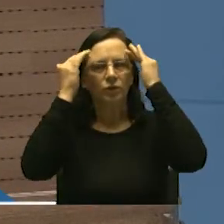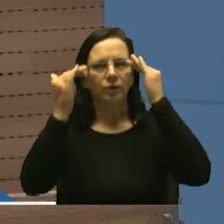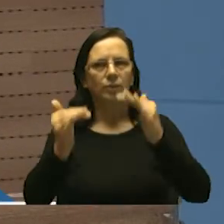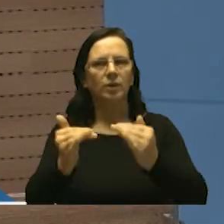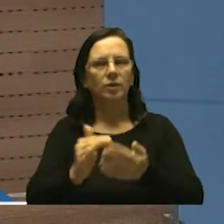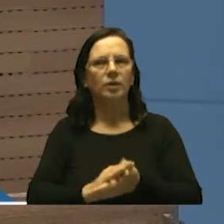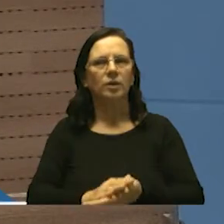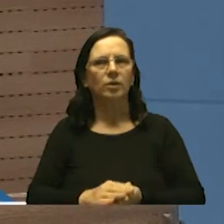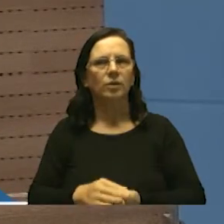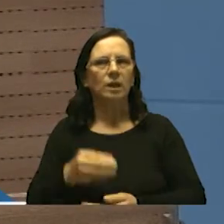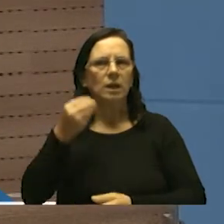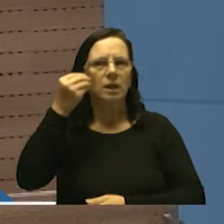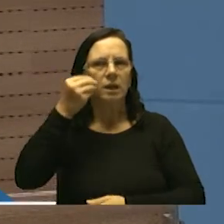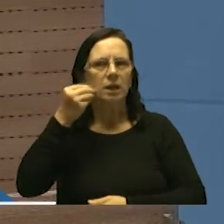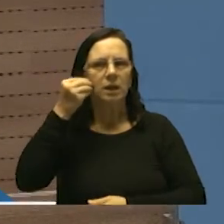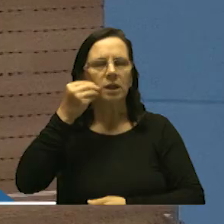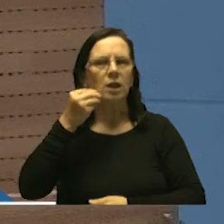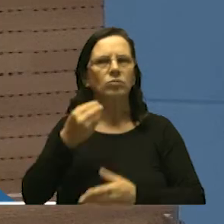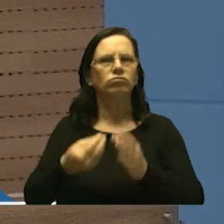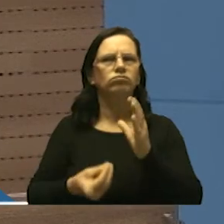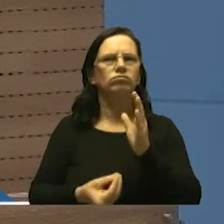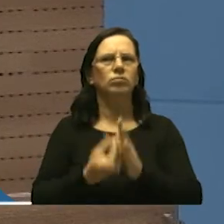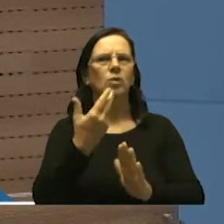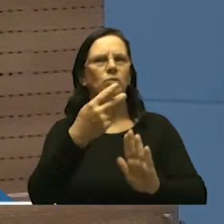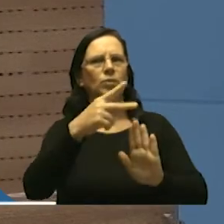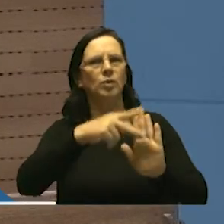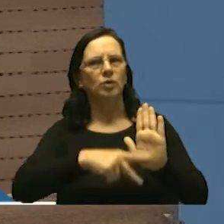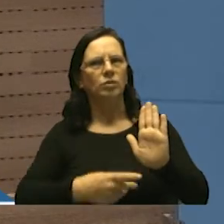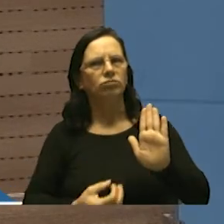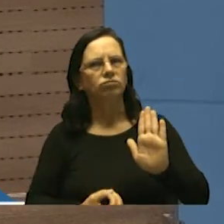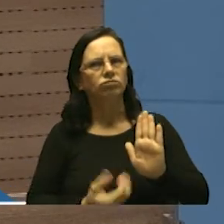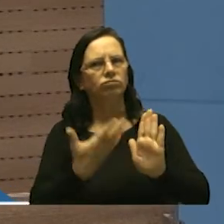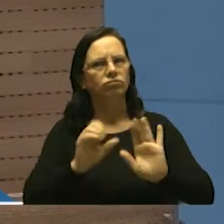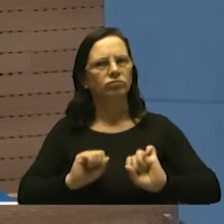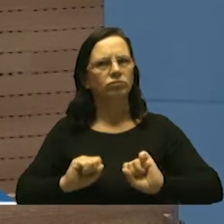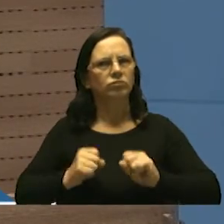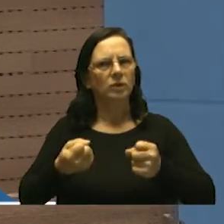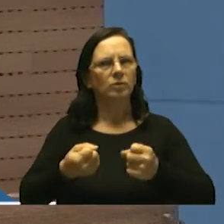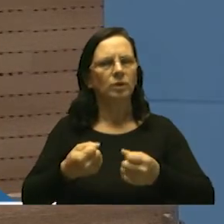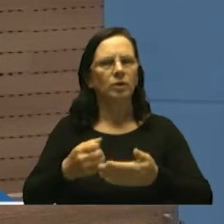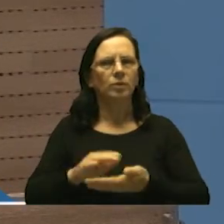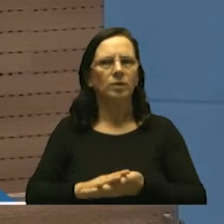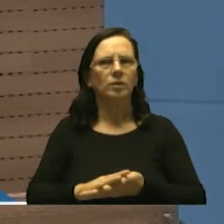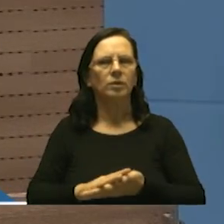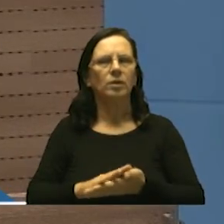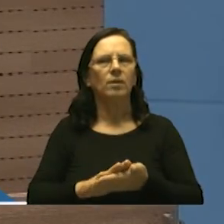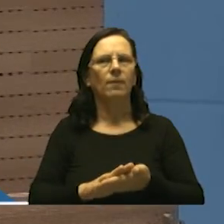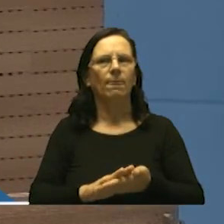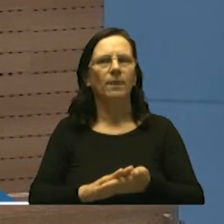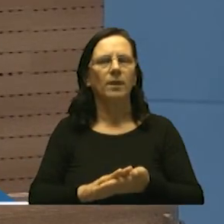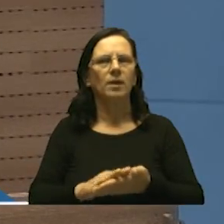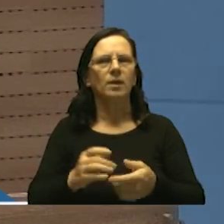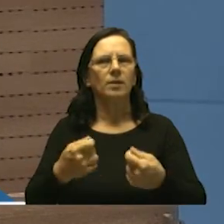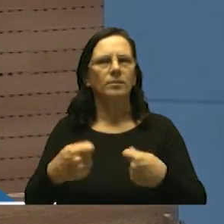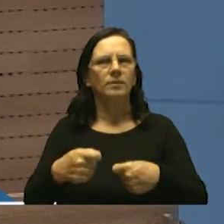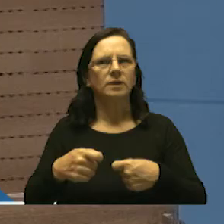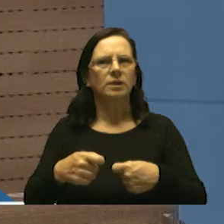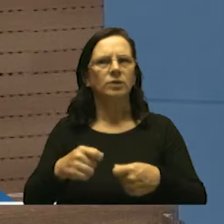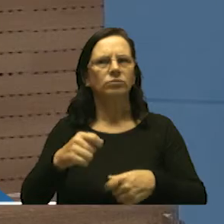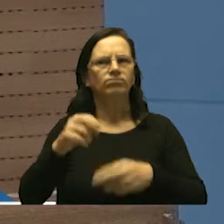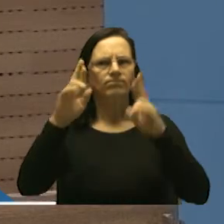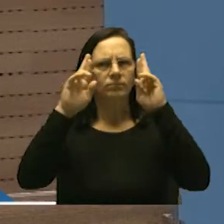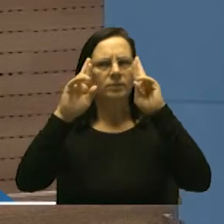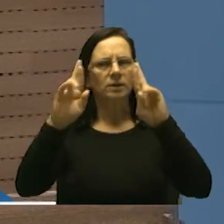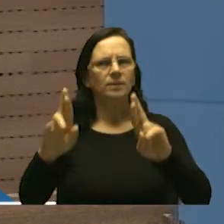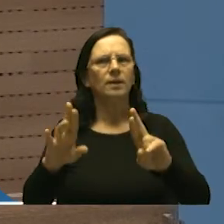sempre tentando criar projetos que incentivem o cumprimento da palavra que incentivem o fortalecimento da